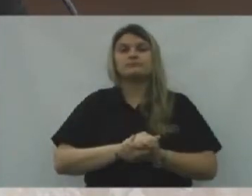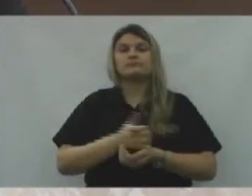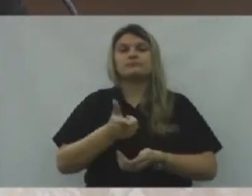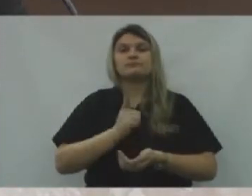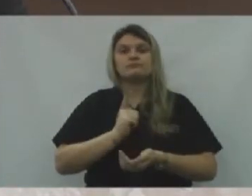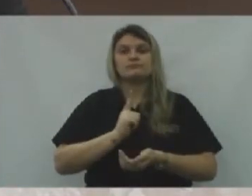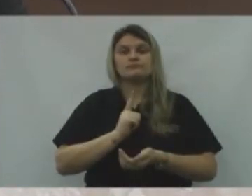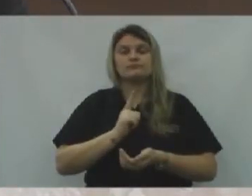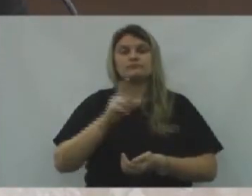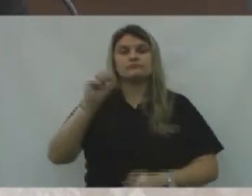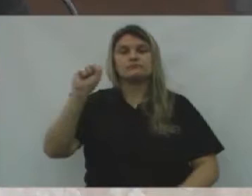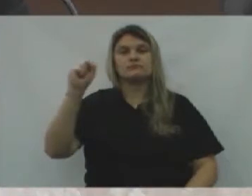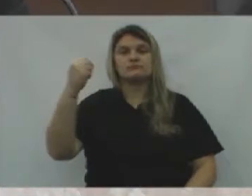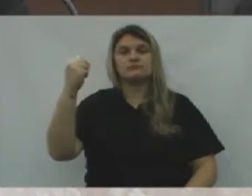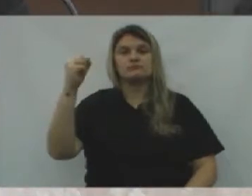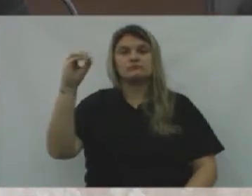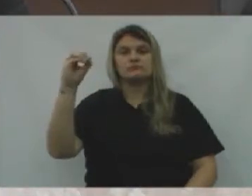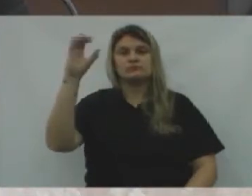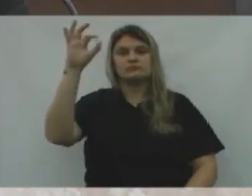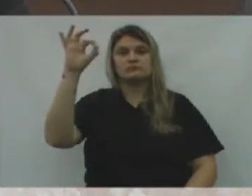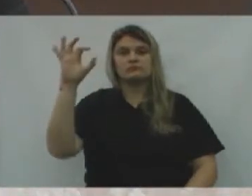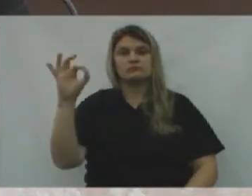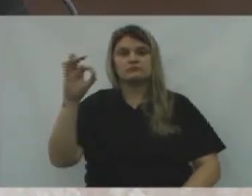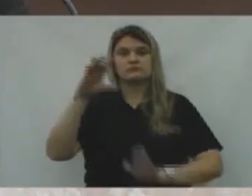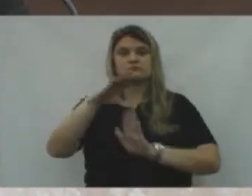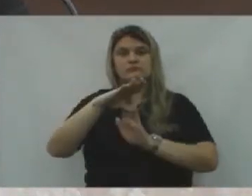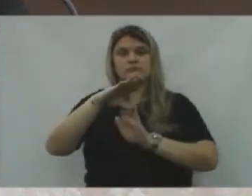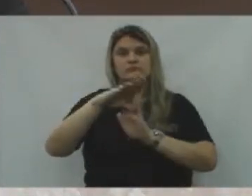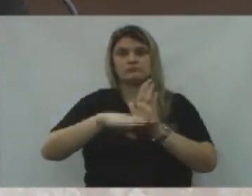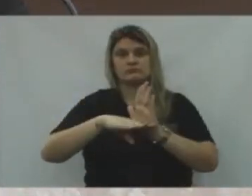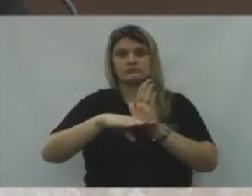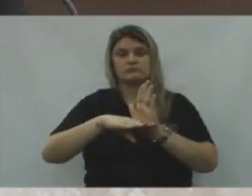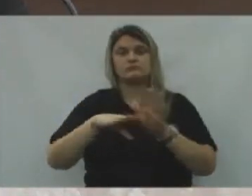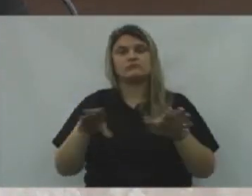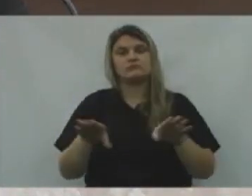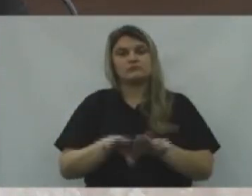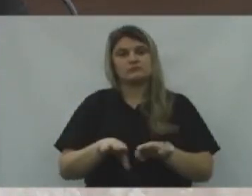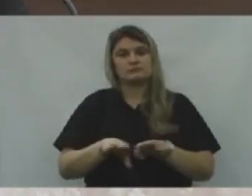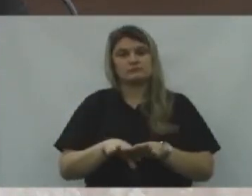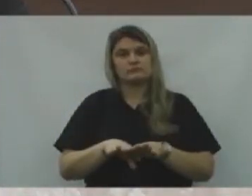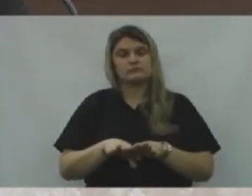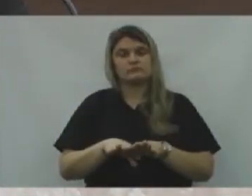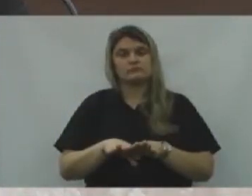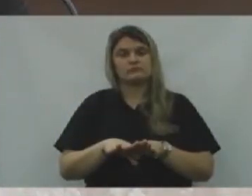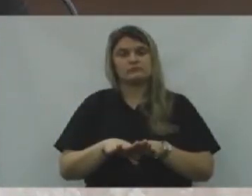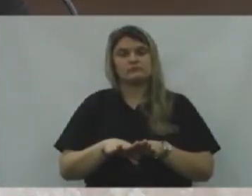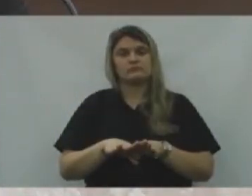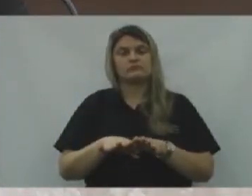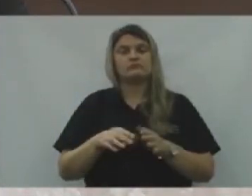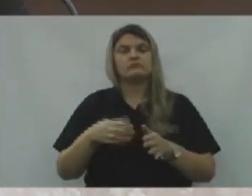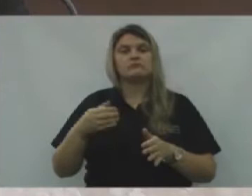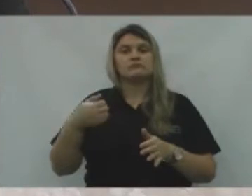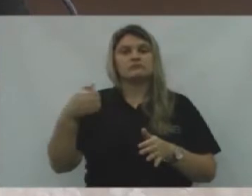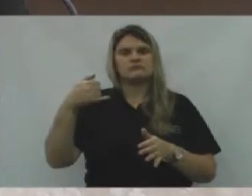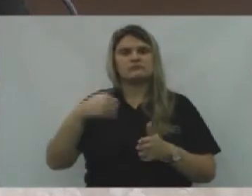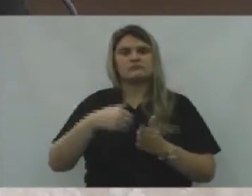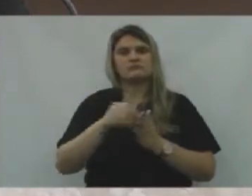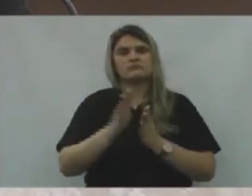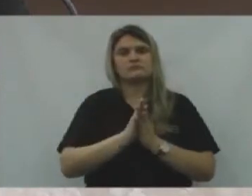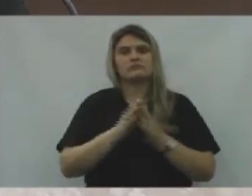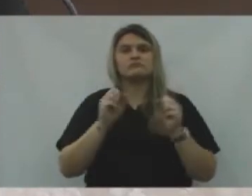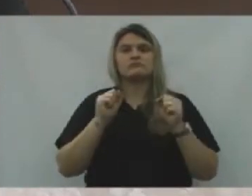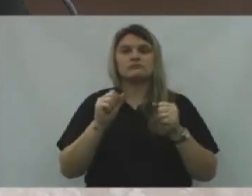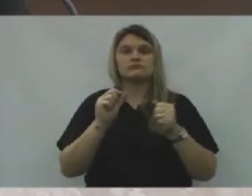Terá 80% De desconto Também No pagamento de juros e multas, E